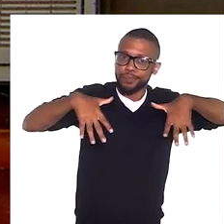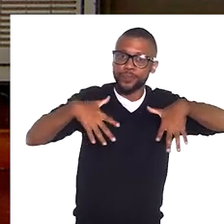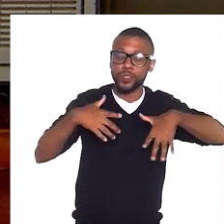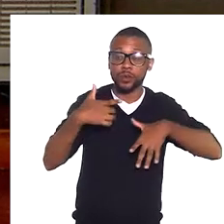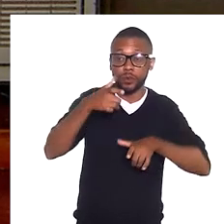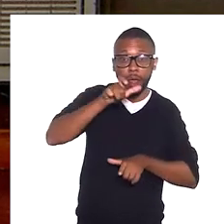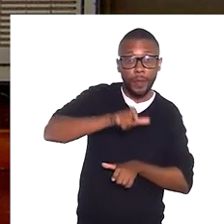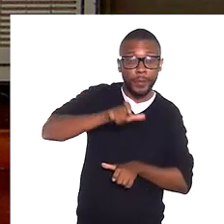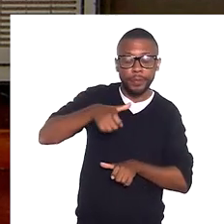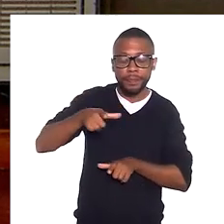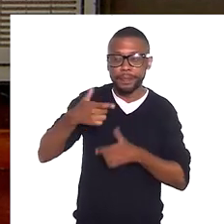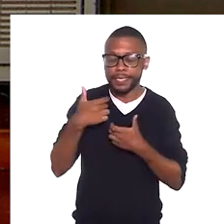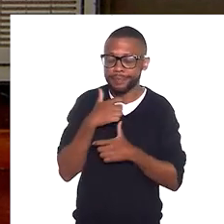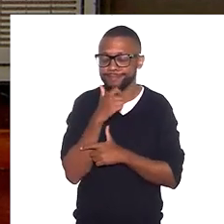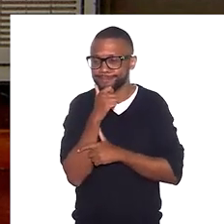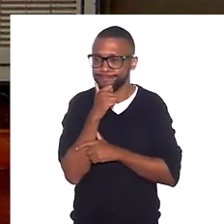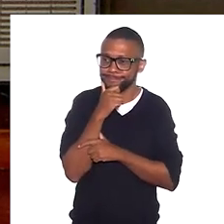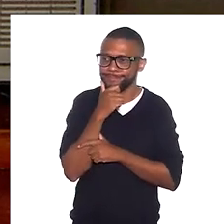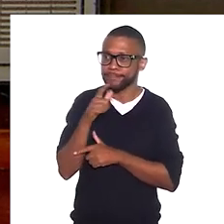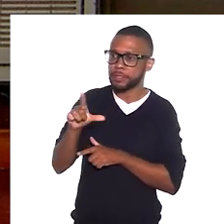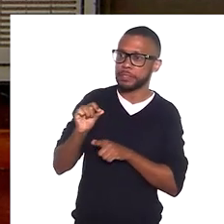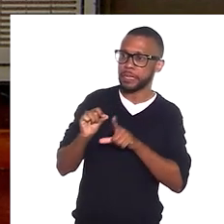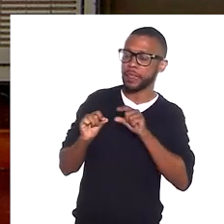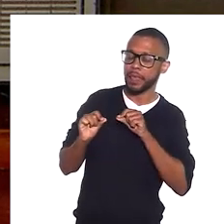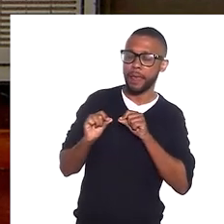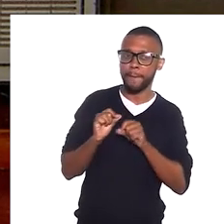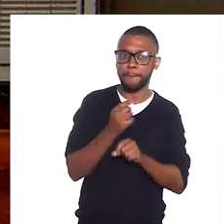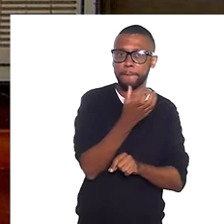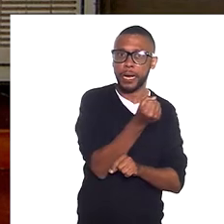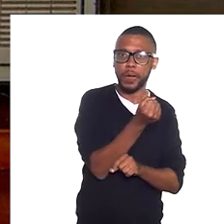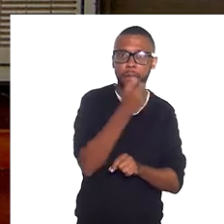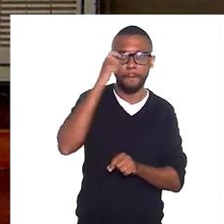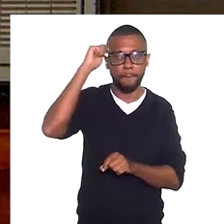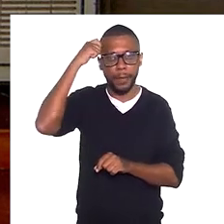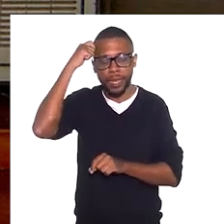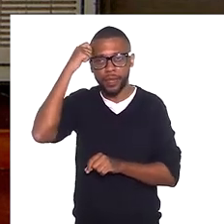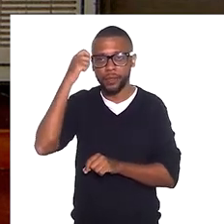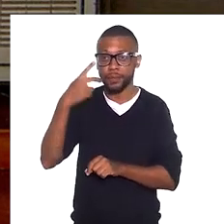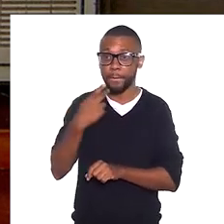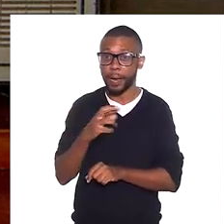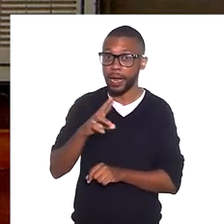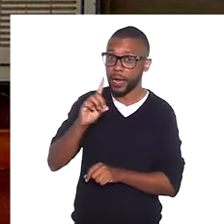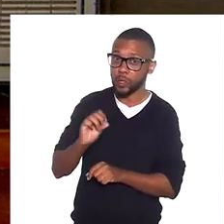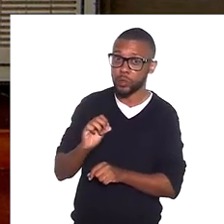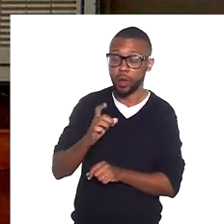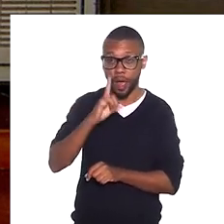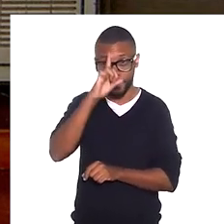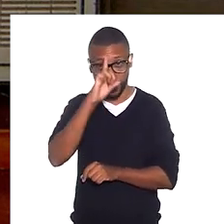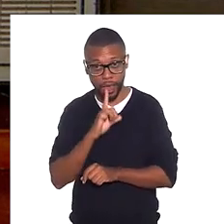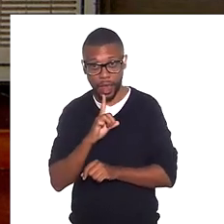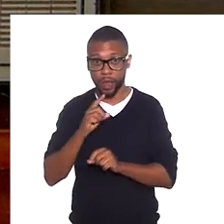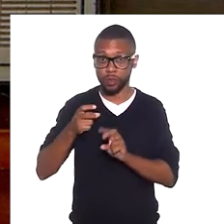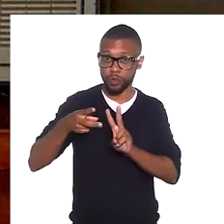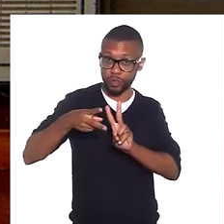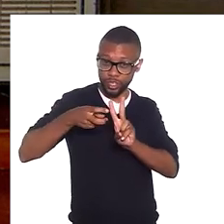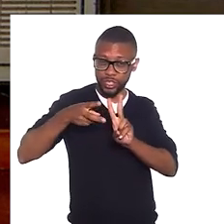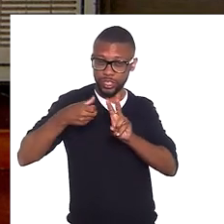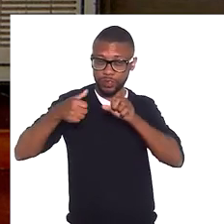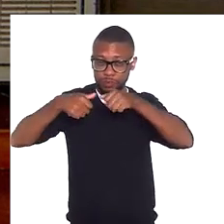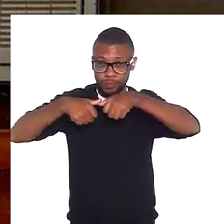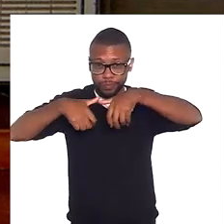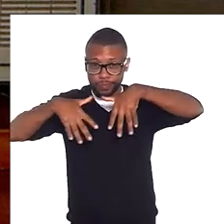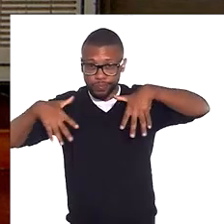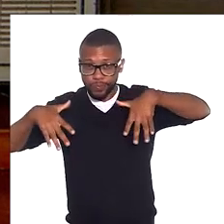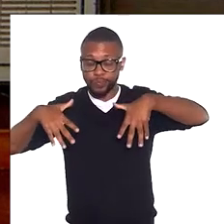pessoas têm que optar por uma dessas alternativas, branco, preto, pardo, amarelo ou indígena, que são as